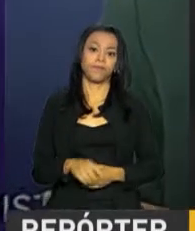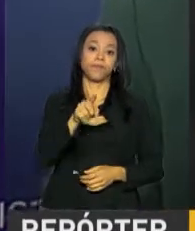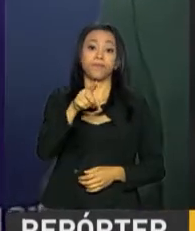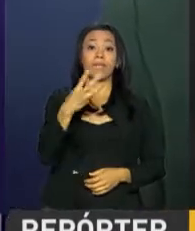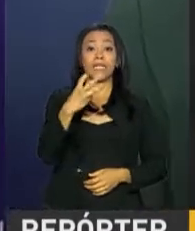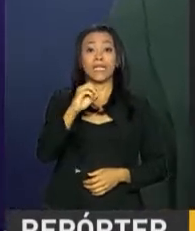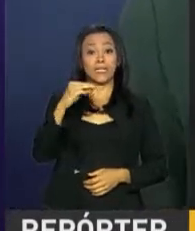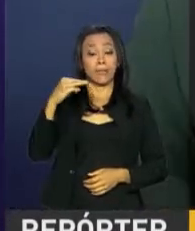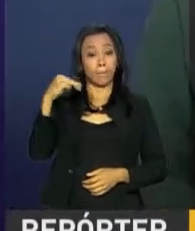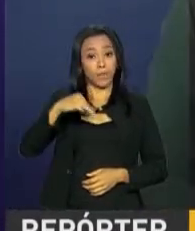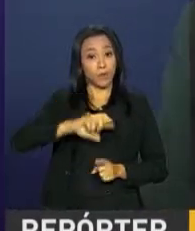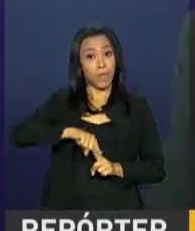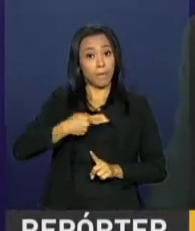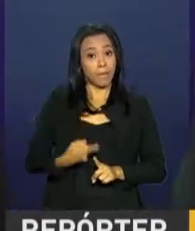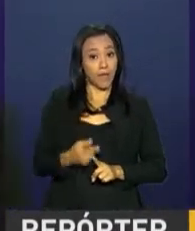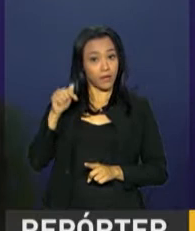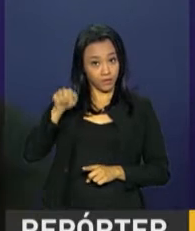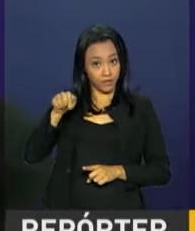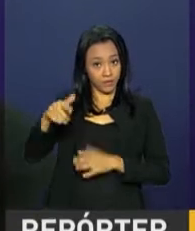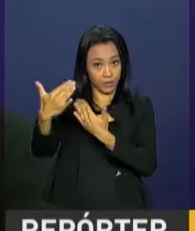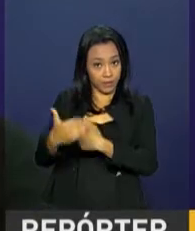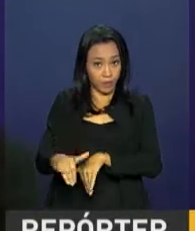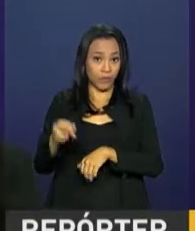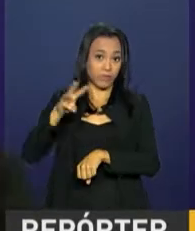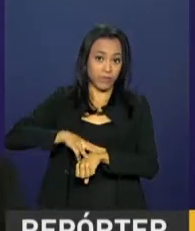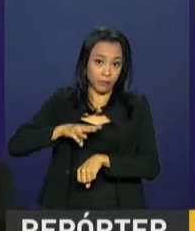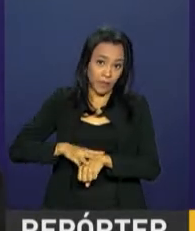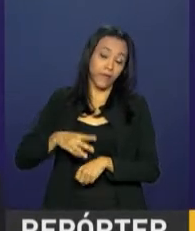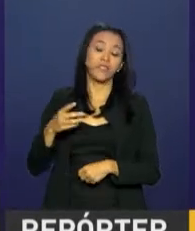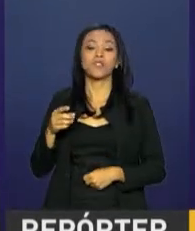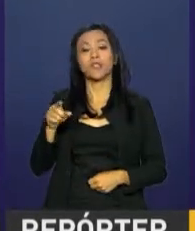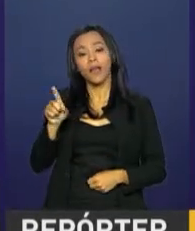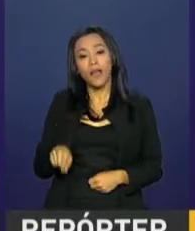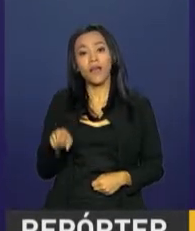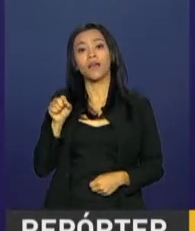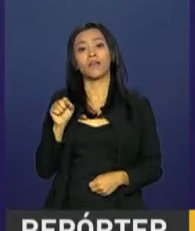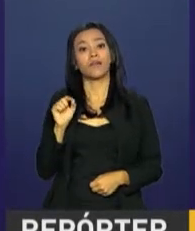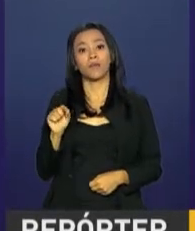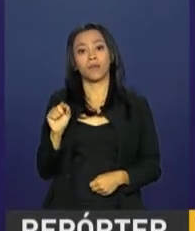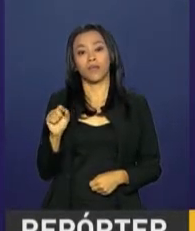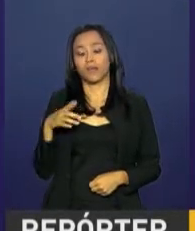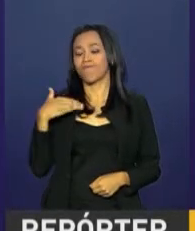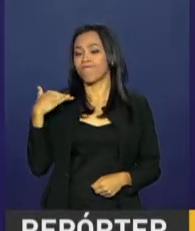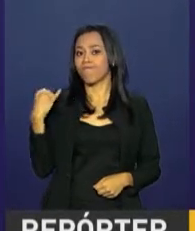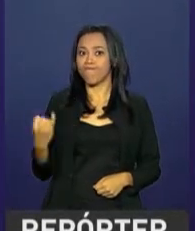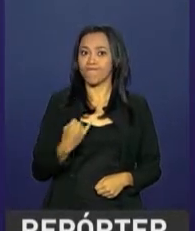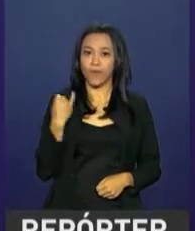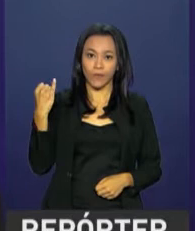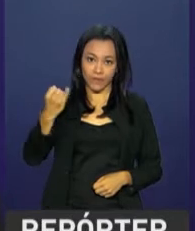da prova de Ciências da Natureza e Matemática era um grande e importante